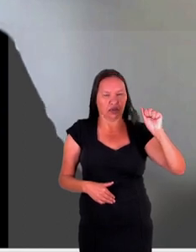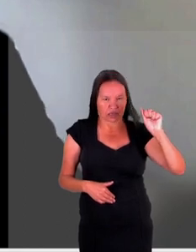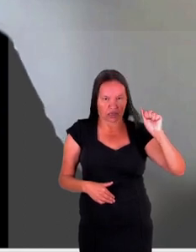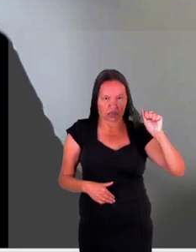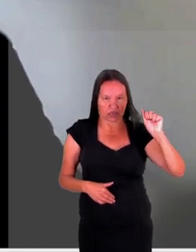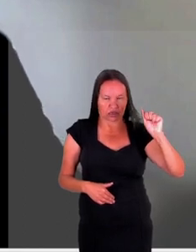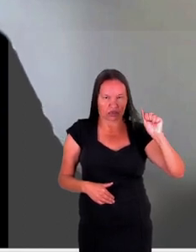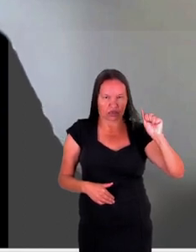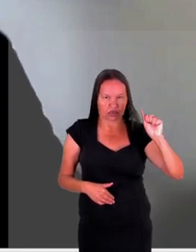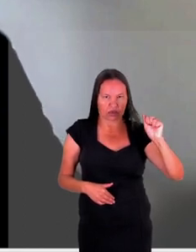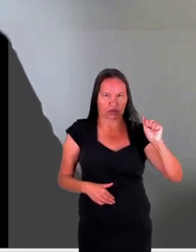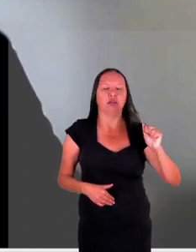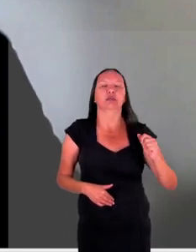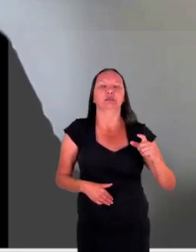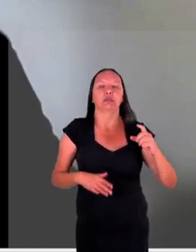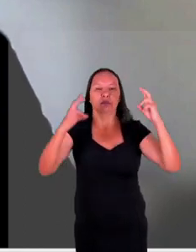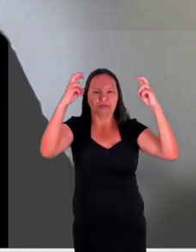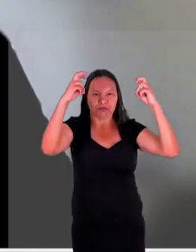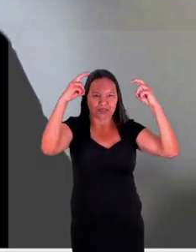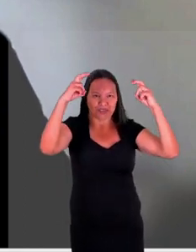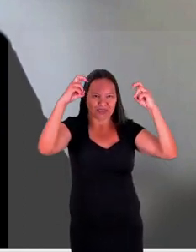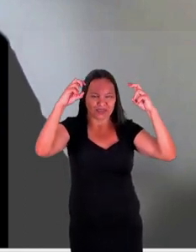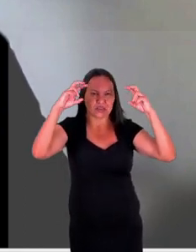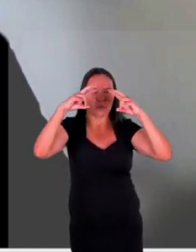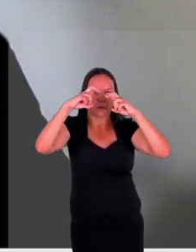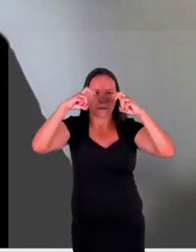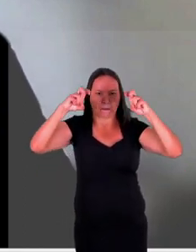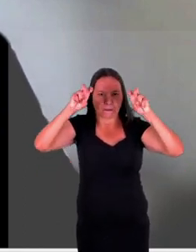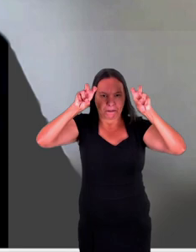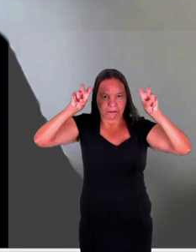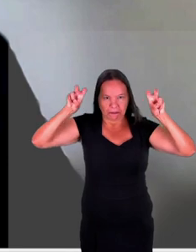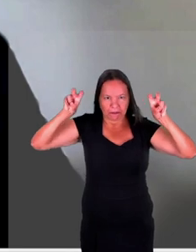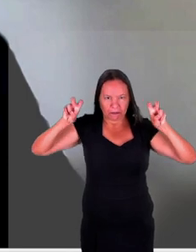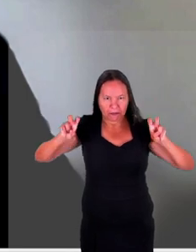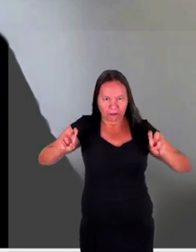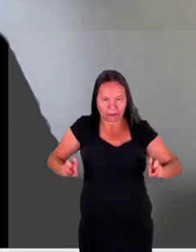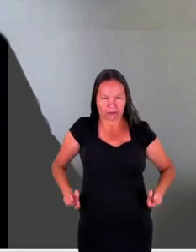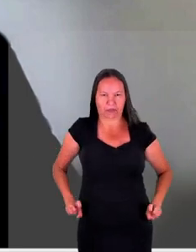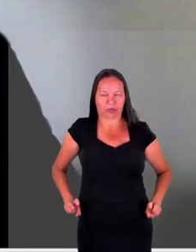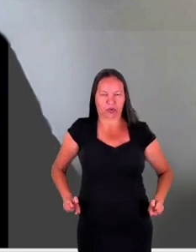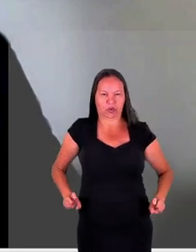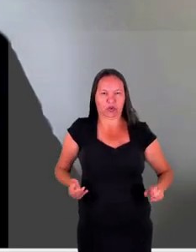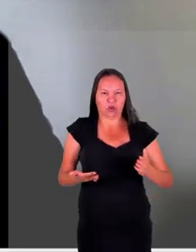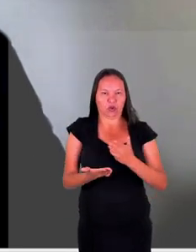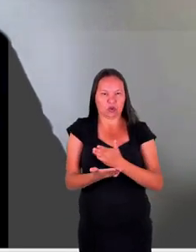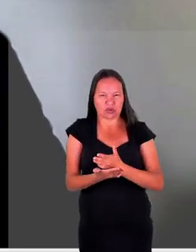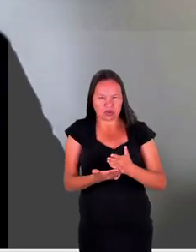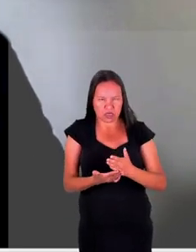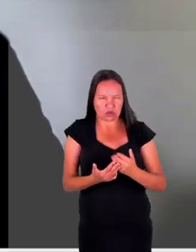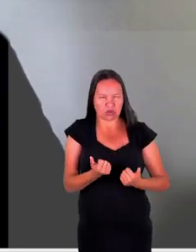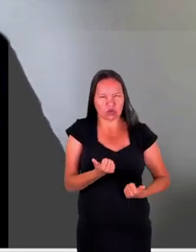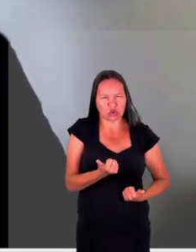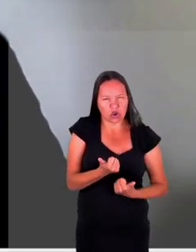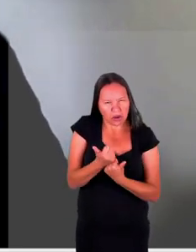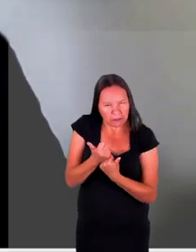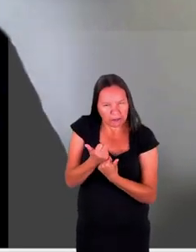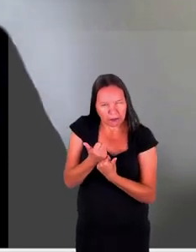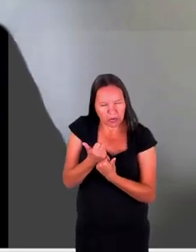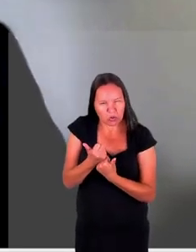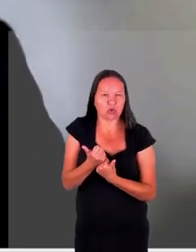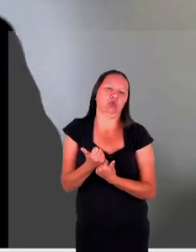disponibilização dessas estruturas que nós mencionávamos sejam os núcleos os centros de apoio um dos